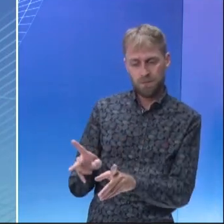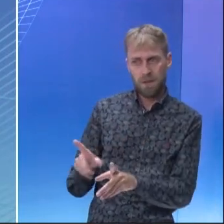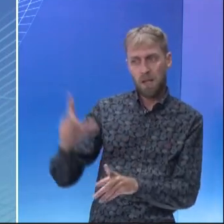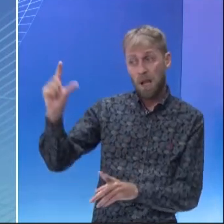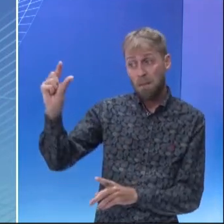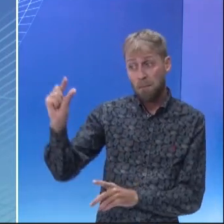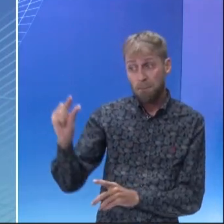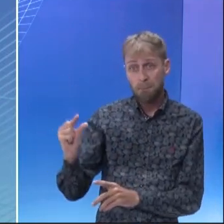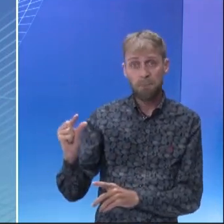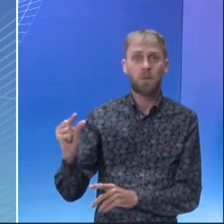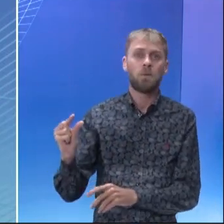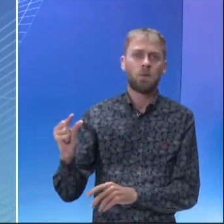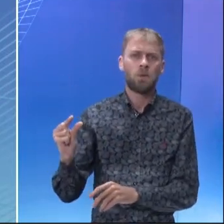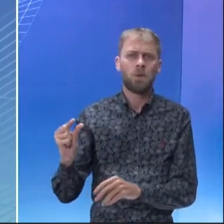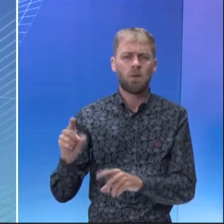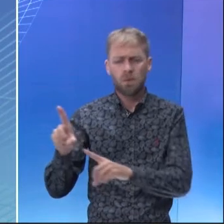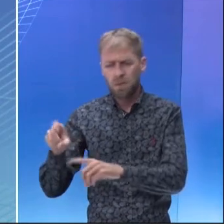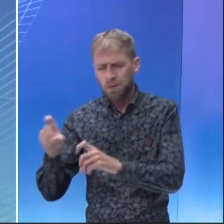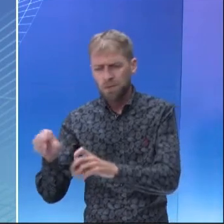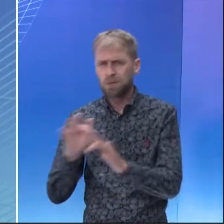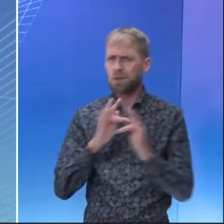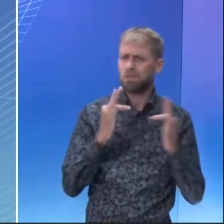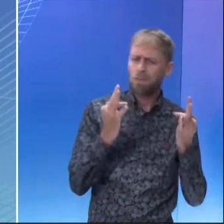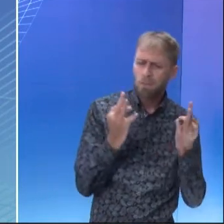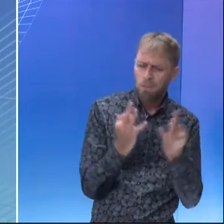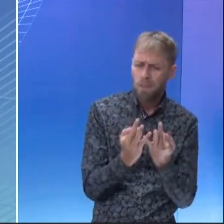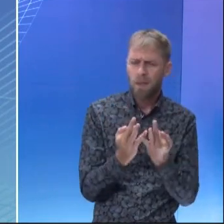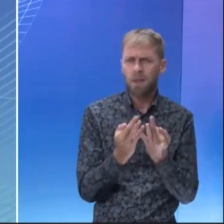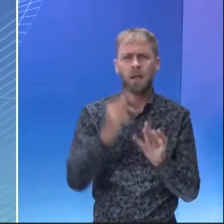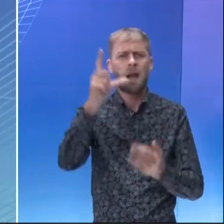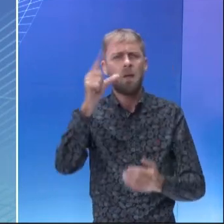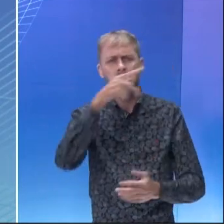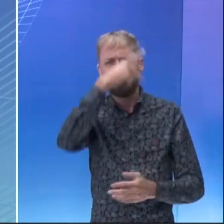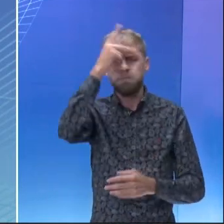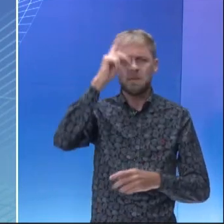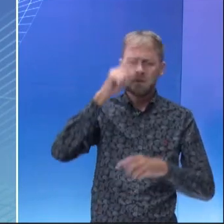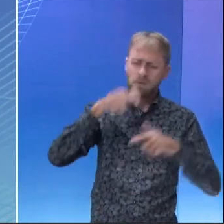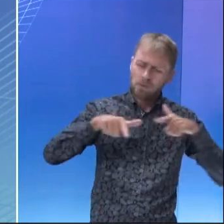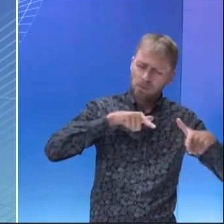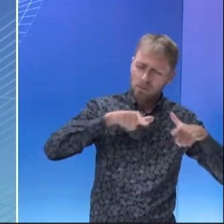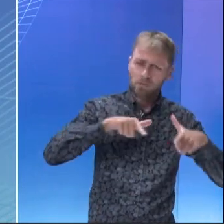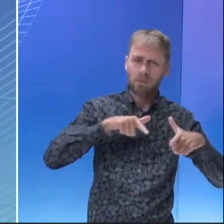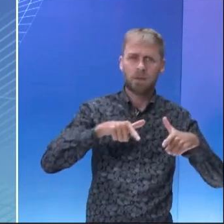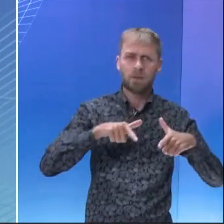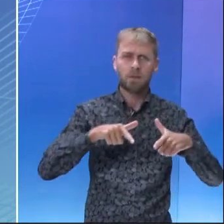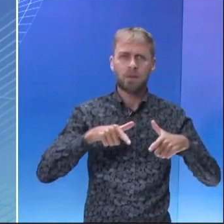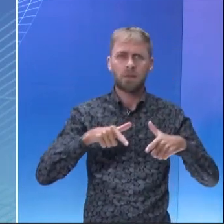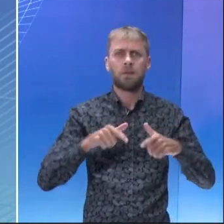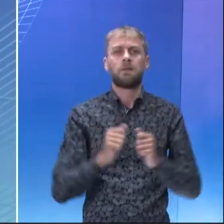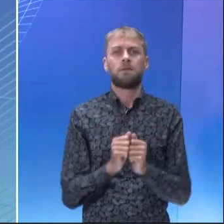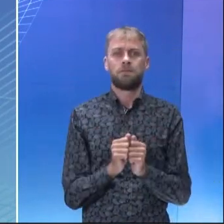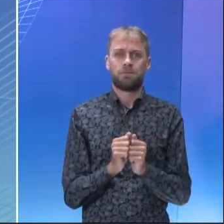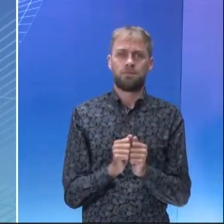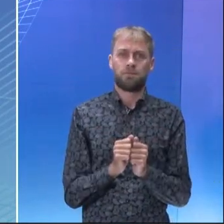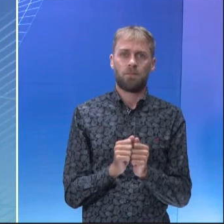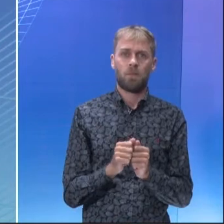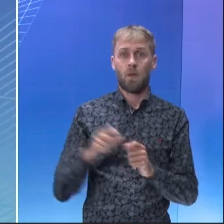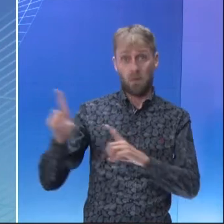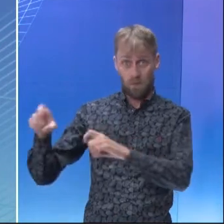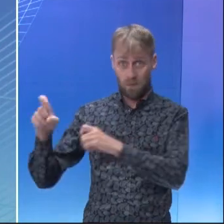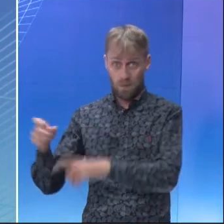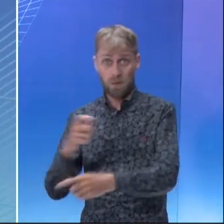oposto. Tem pequena quantidade, agricultura familiar, poucas pessoas trabalhando, dá mais trabalho, pouca mecanização.